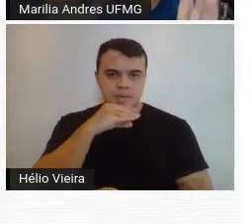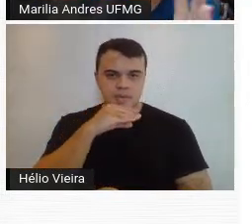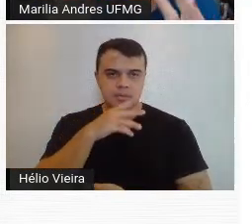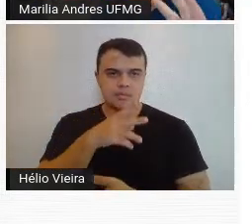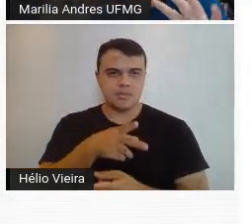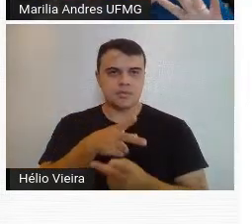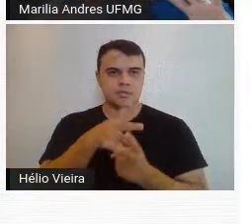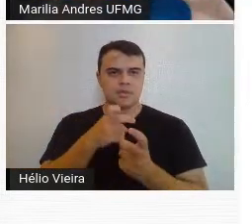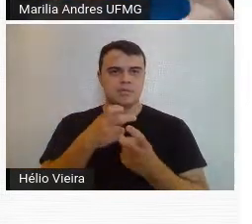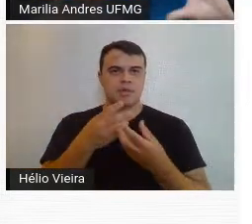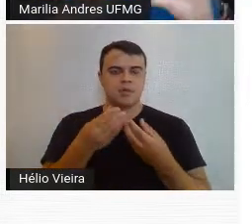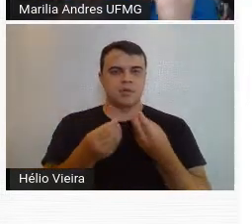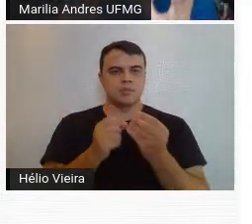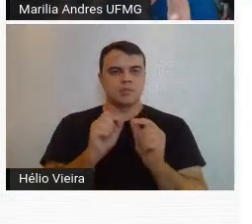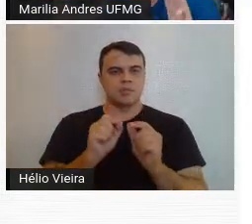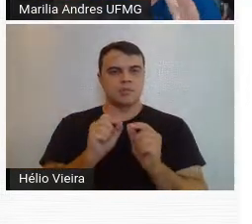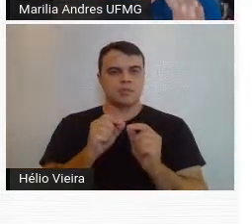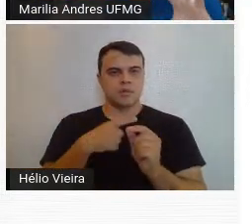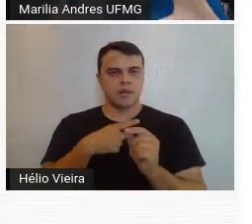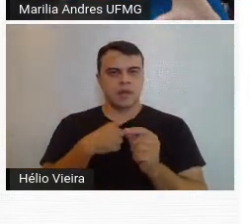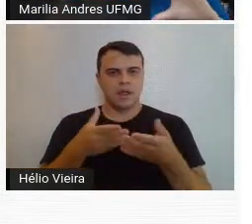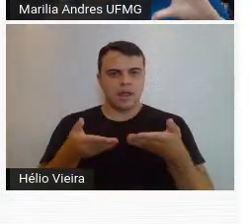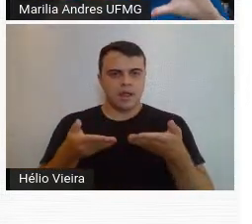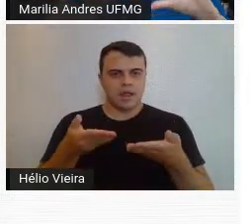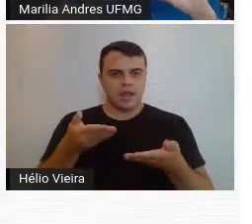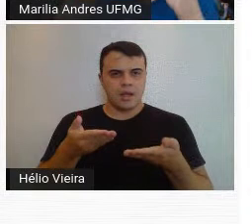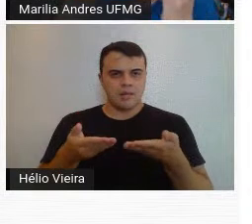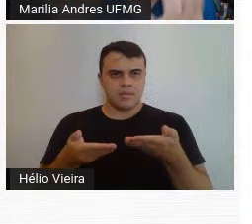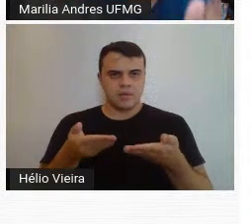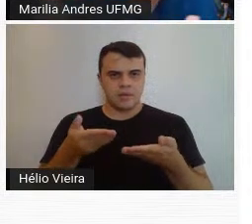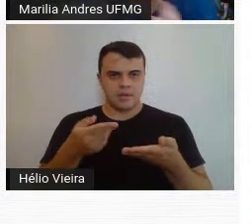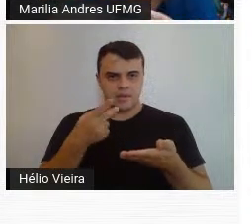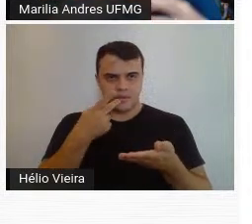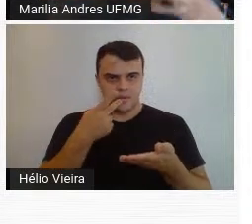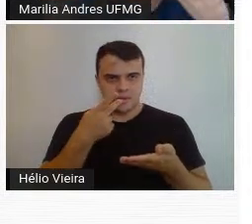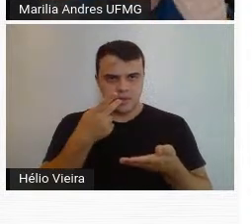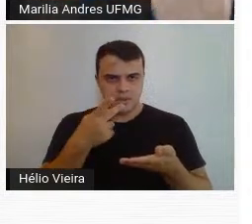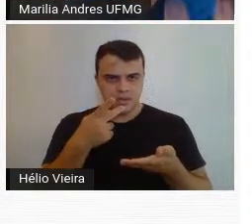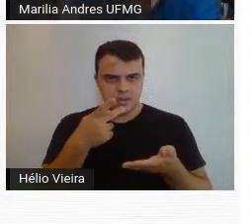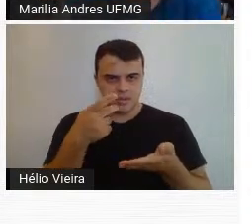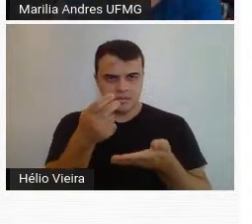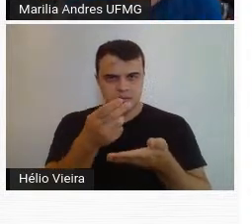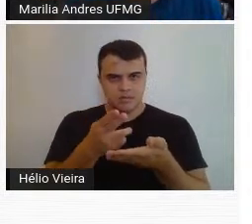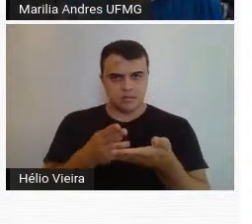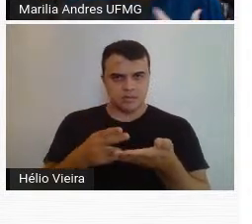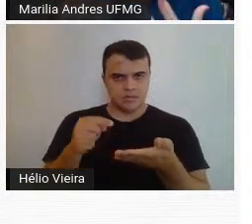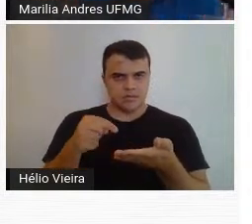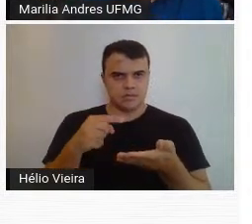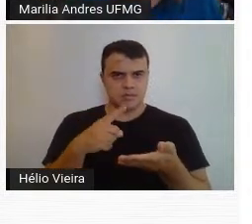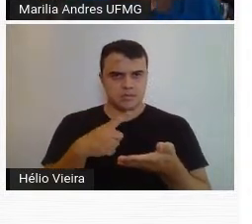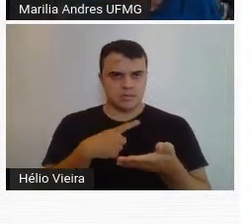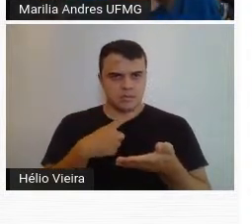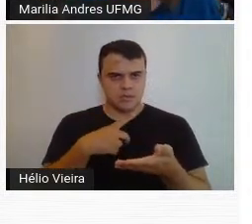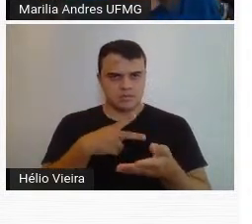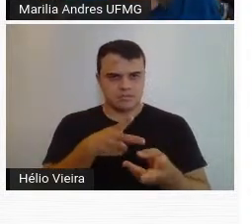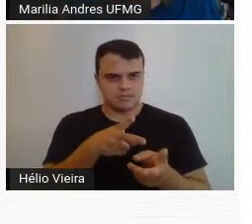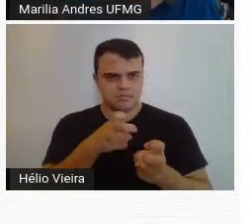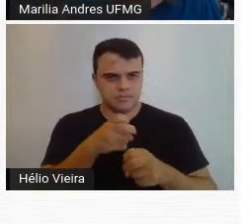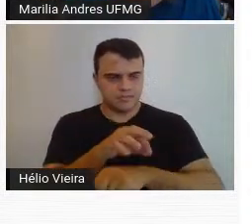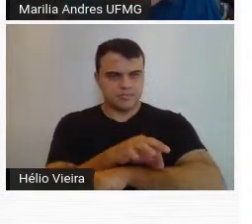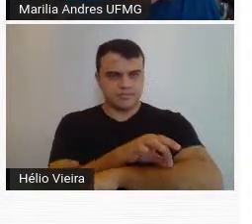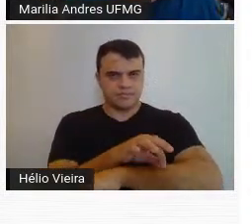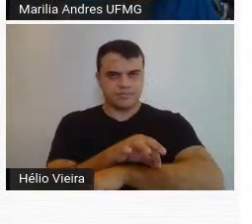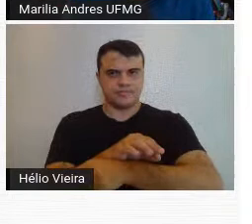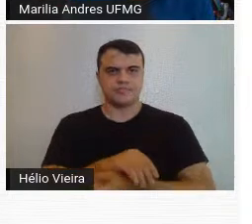bastante bem equilibrada e, ao mesmo tempo, bastante escultórica, bastante arquitetônica, a gente pode